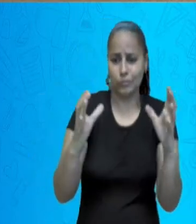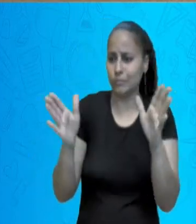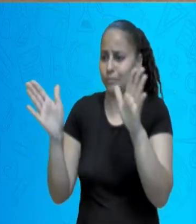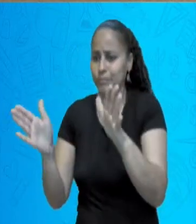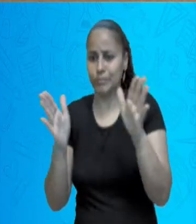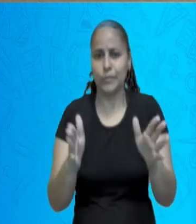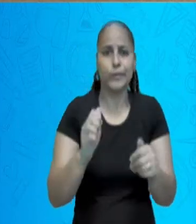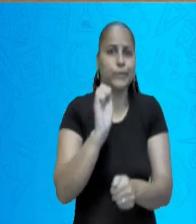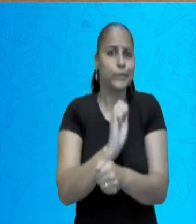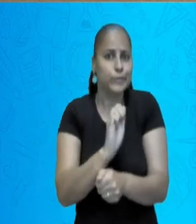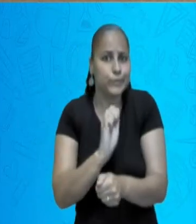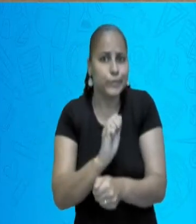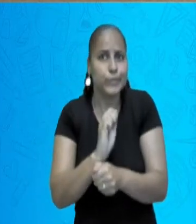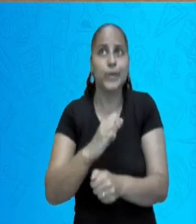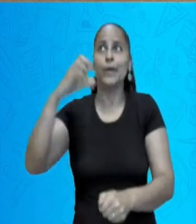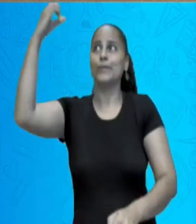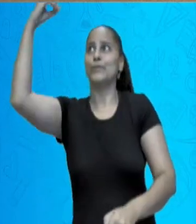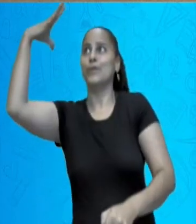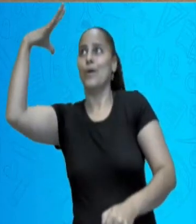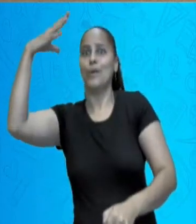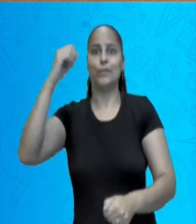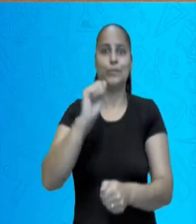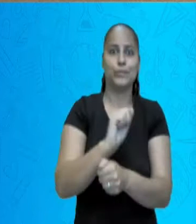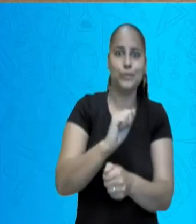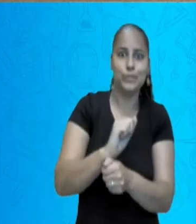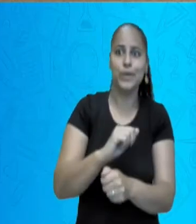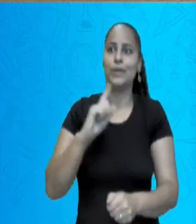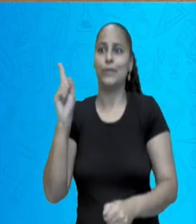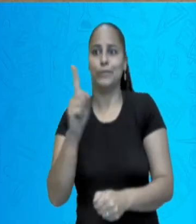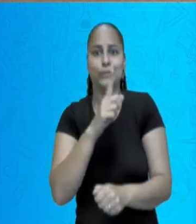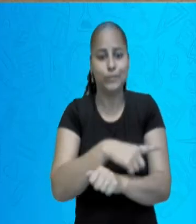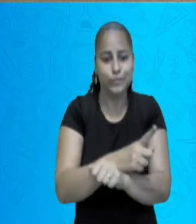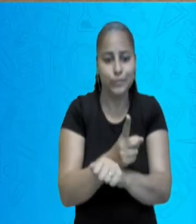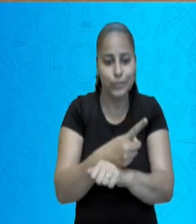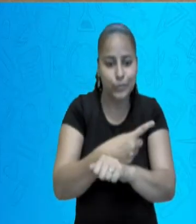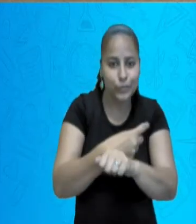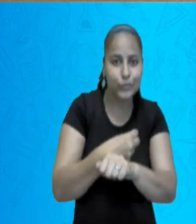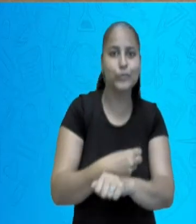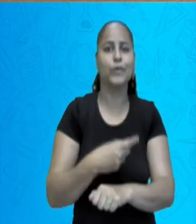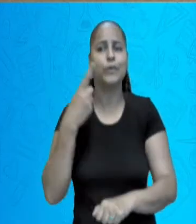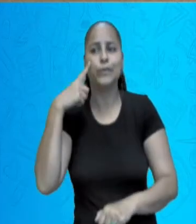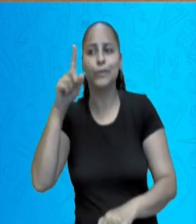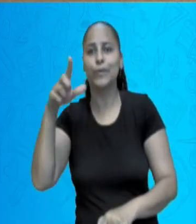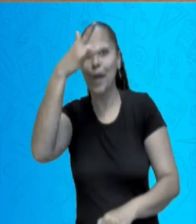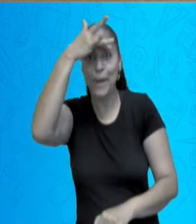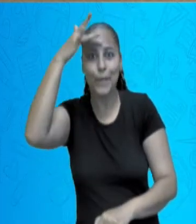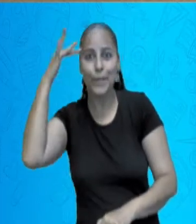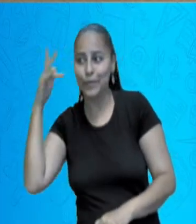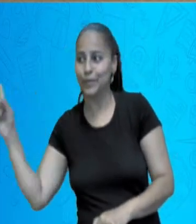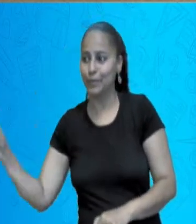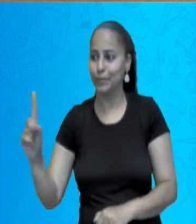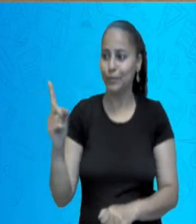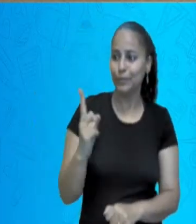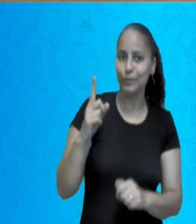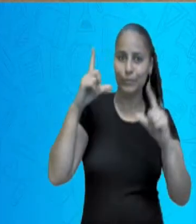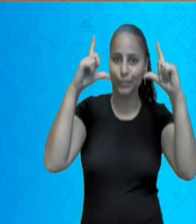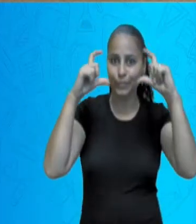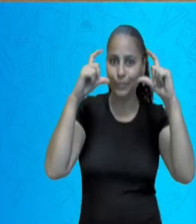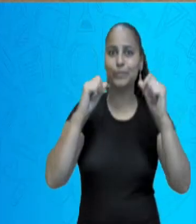esperar o tempo, a claridade, ajudar. Depois que o fotógrafo fosse lá e tirasse a foto,